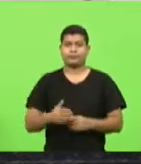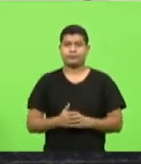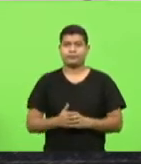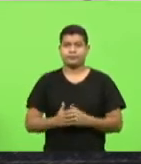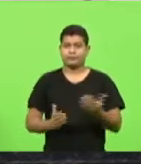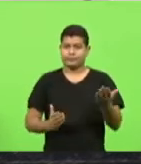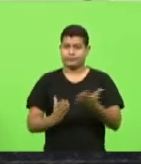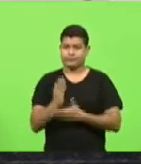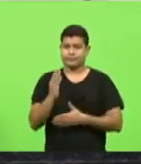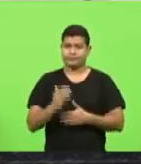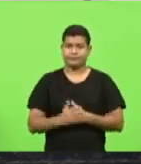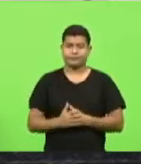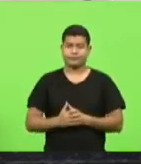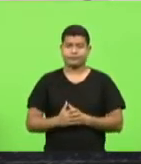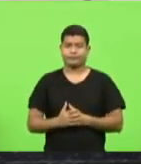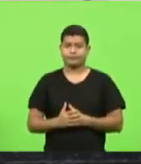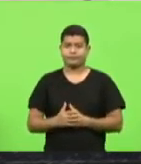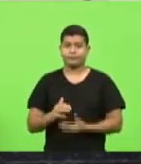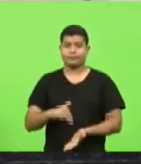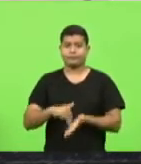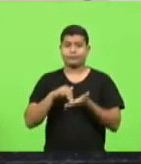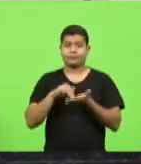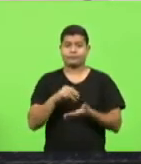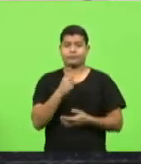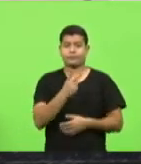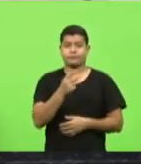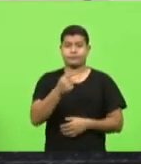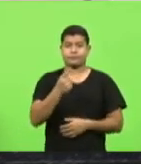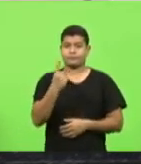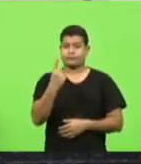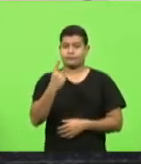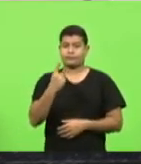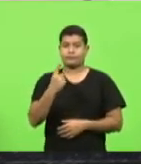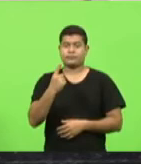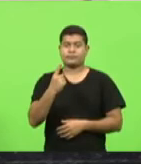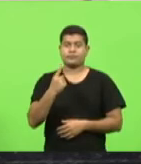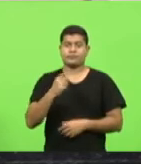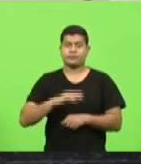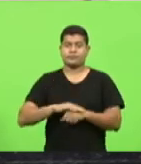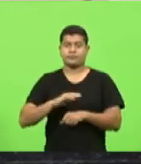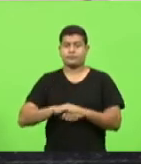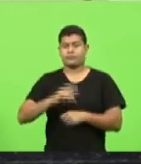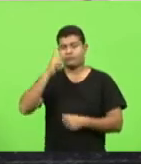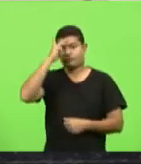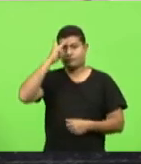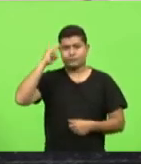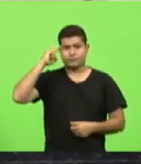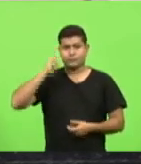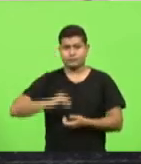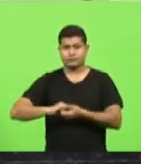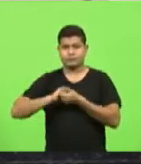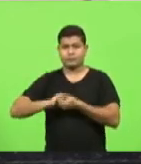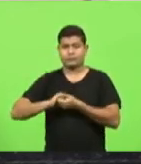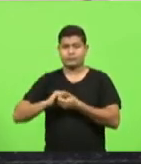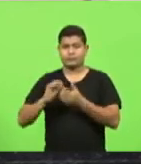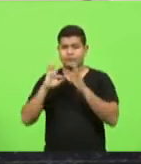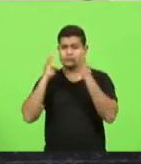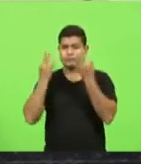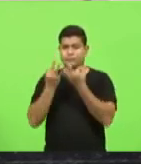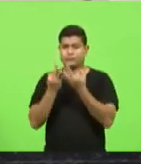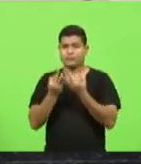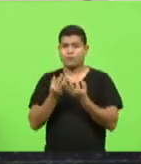aprovado moção número 271 deputada Paulinha cumprimentando os familiares do senhor